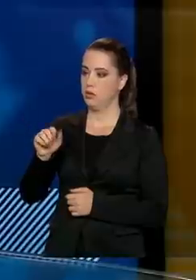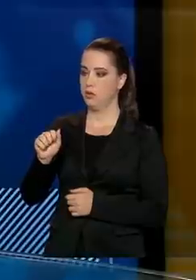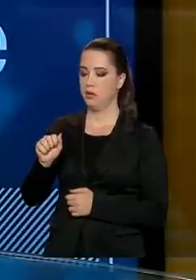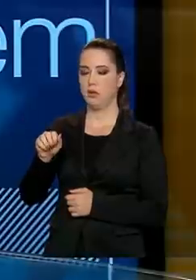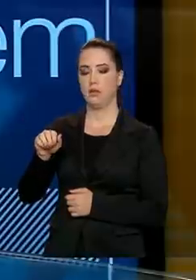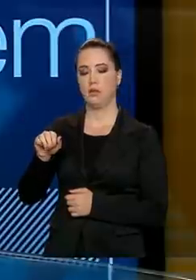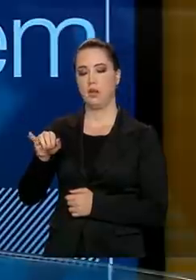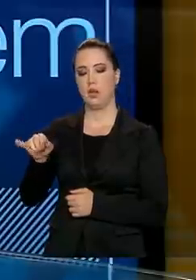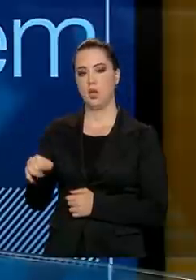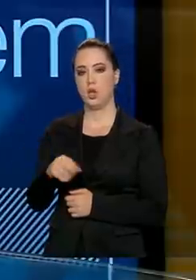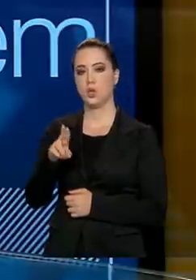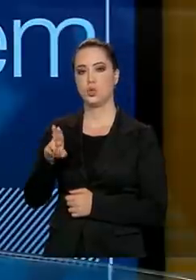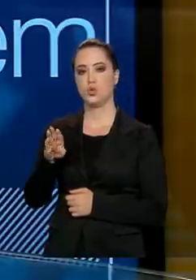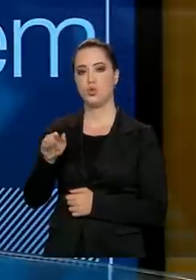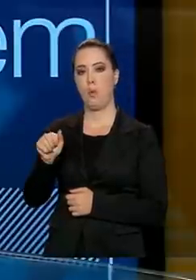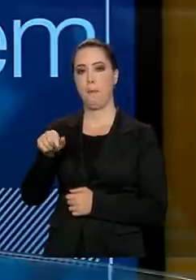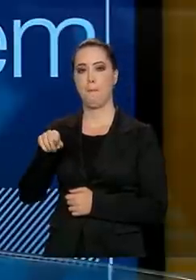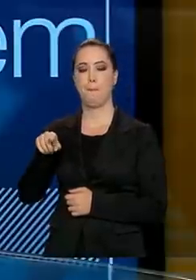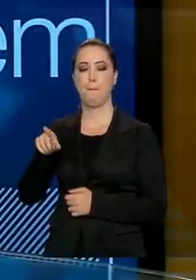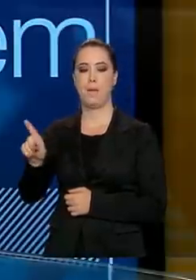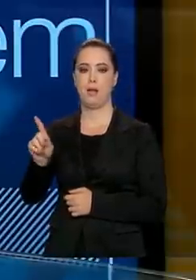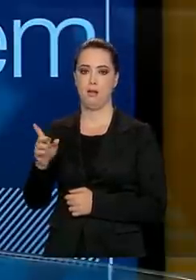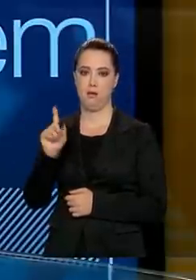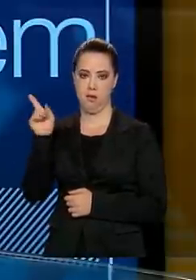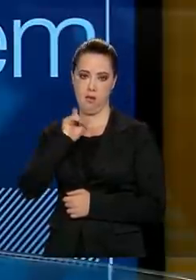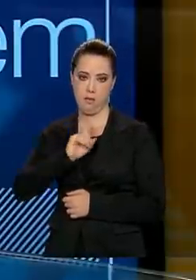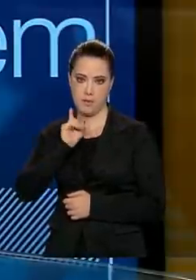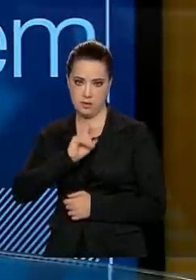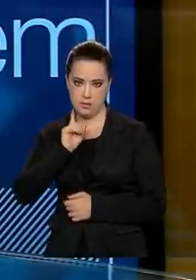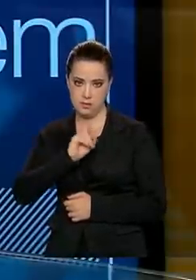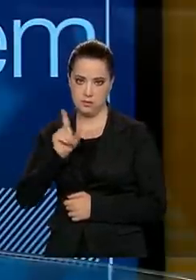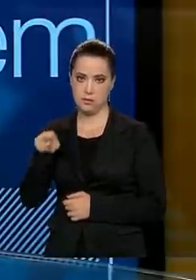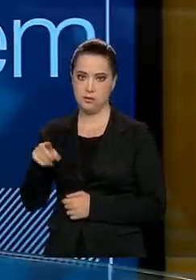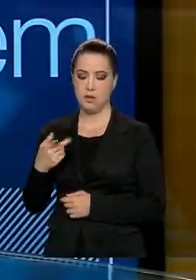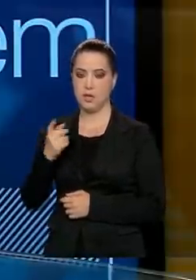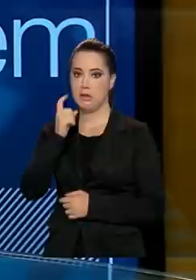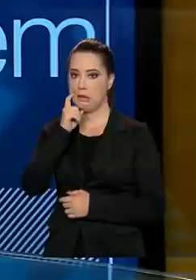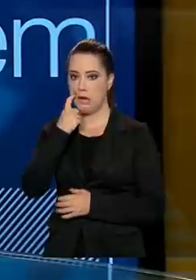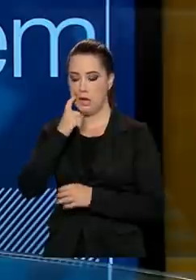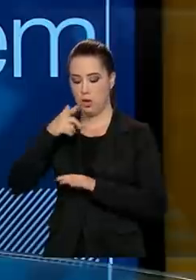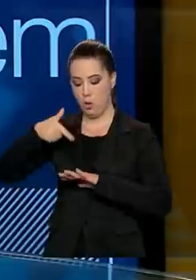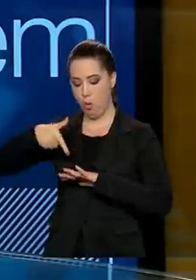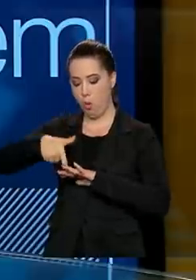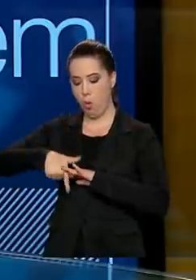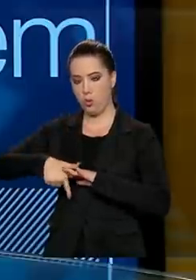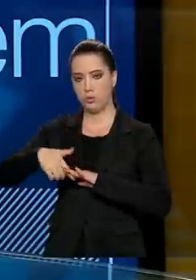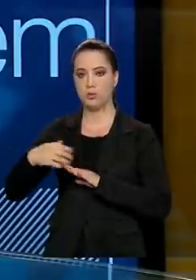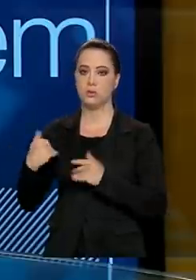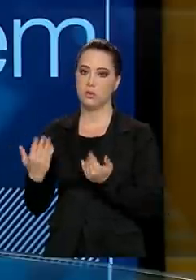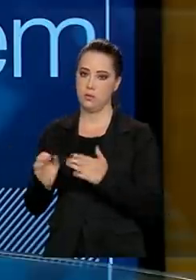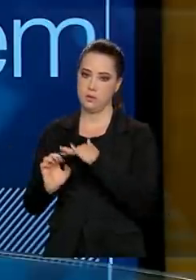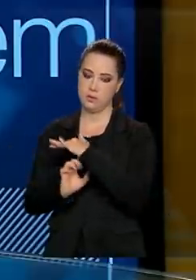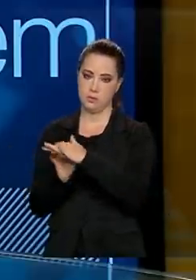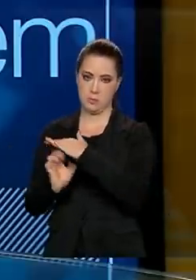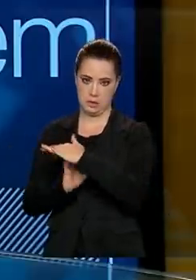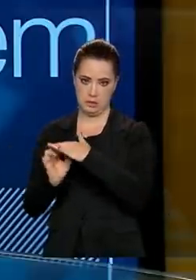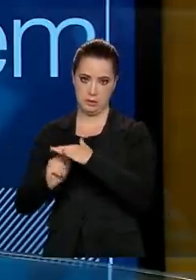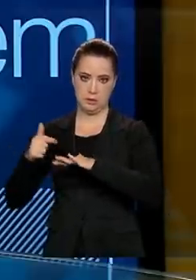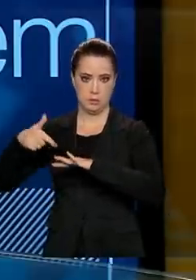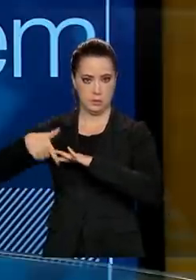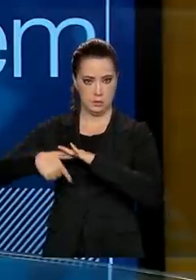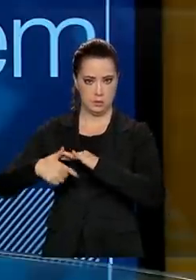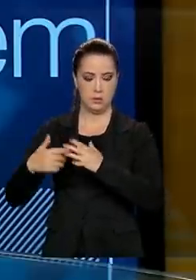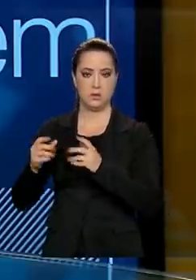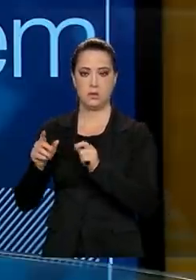Nós temos ali um campus em Itabira, Minas Gerais, que tem muito minério e as empresas que